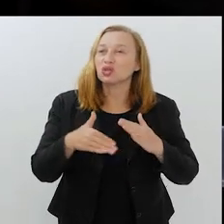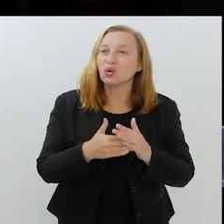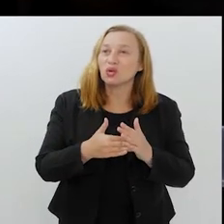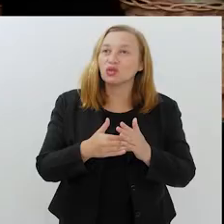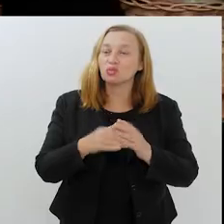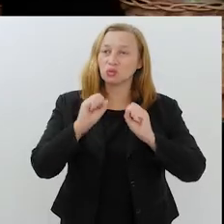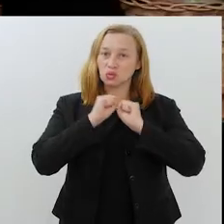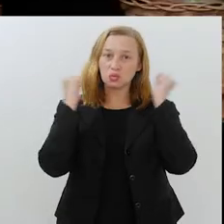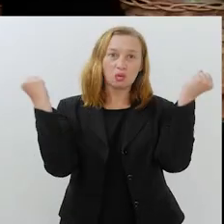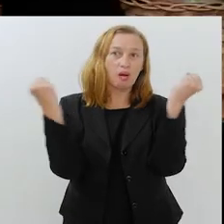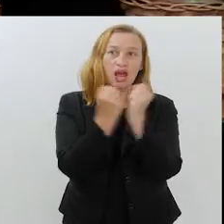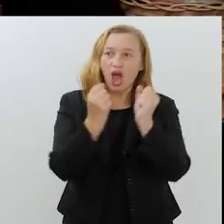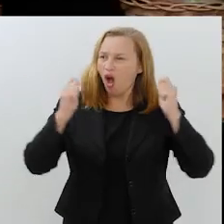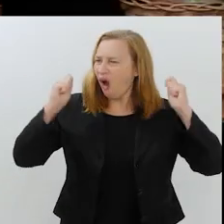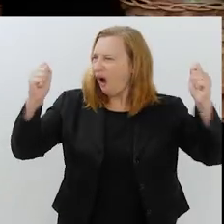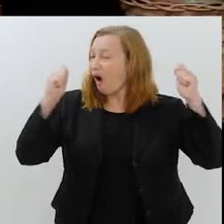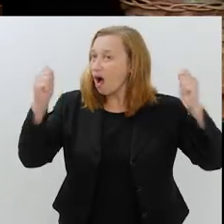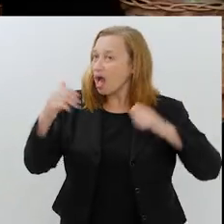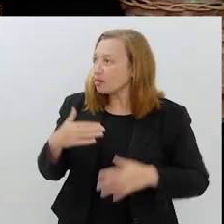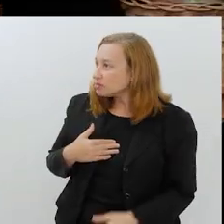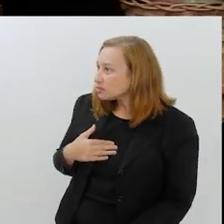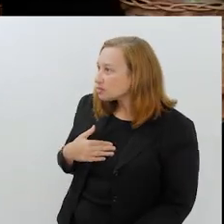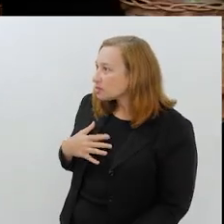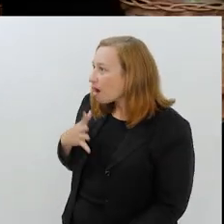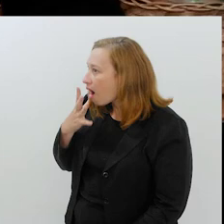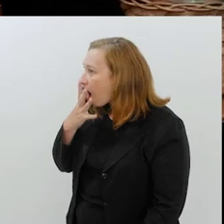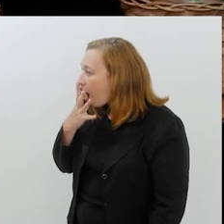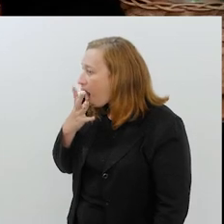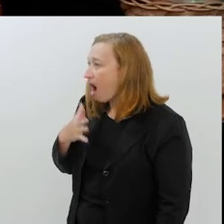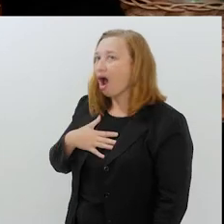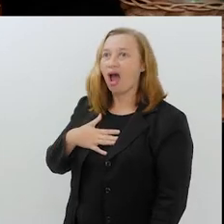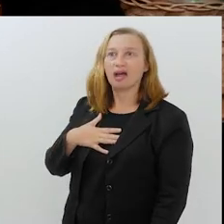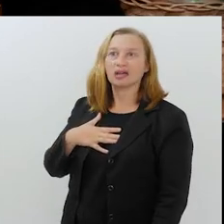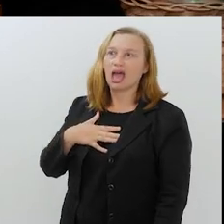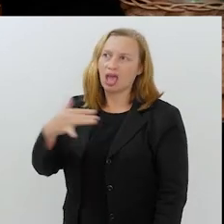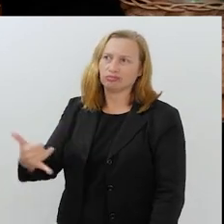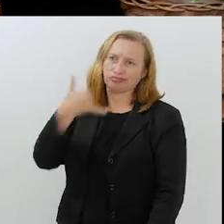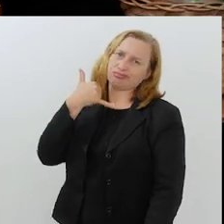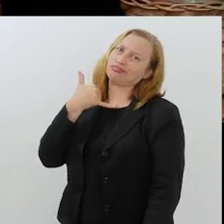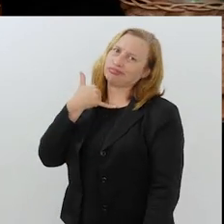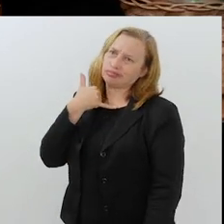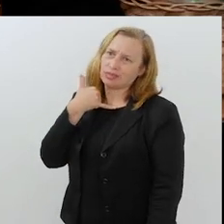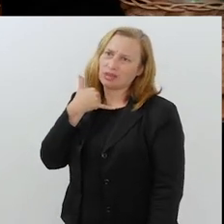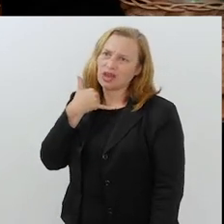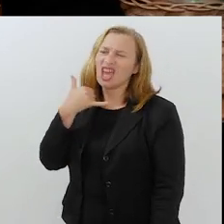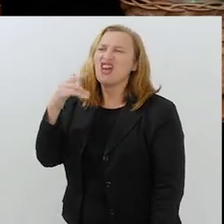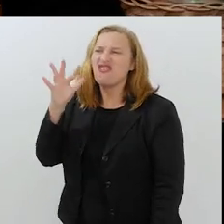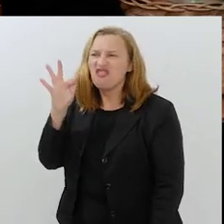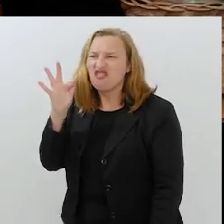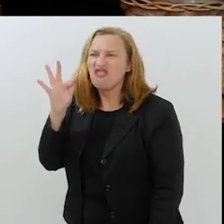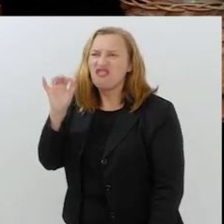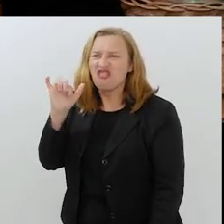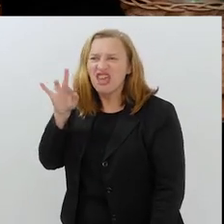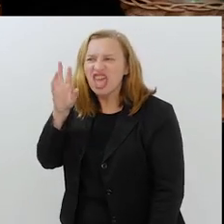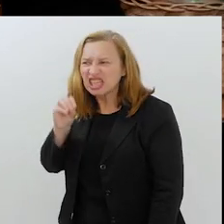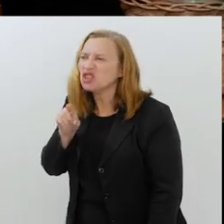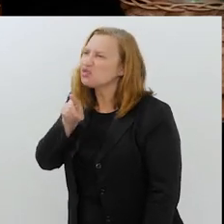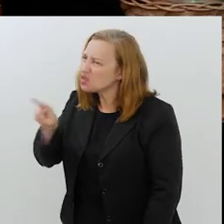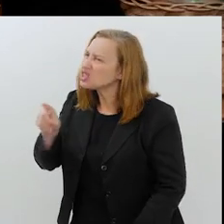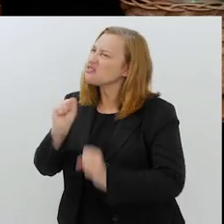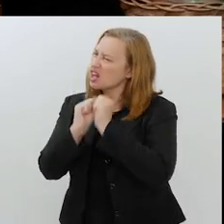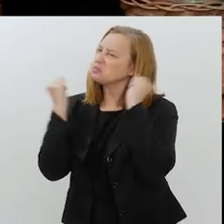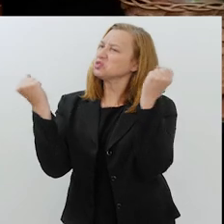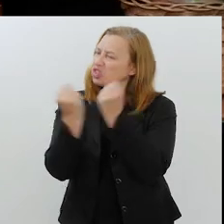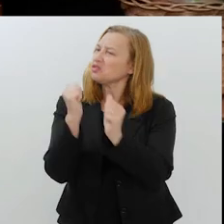mundo no Maracanã. Falei, o que é isso, gente? Aí foi obrigado a ligar, né? Falei, Fernando, vocês vão